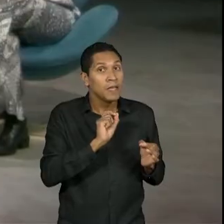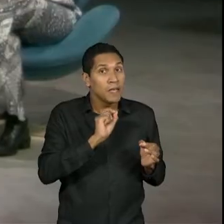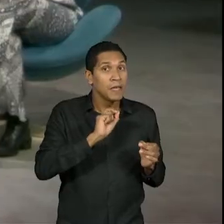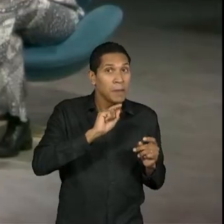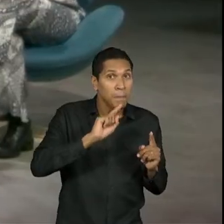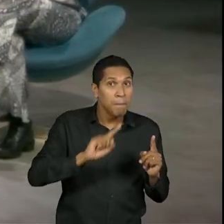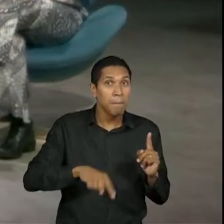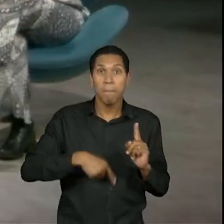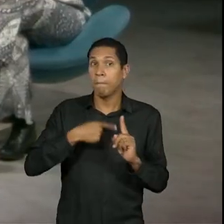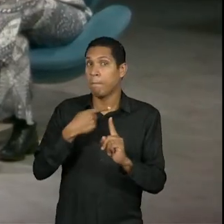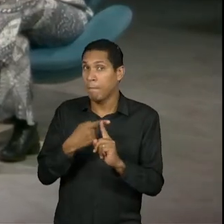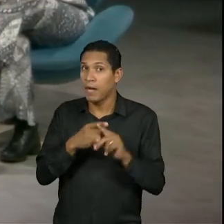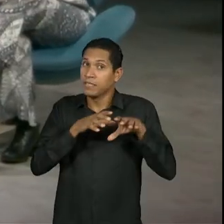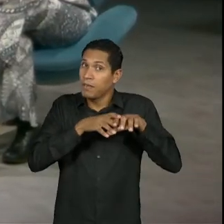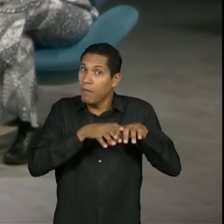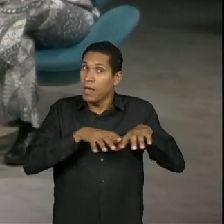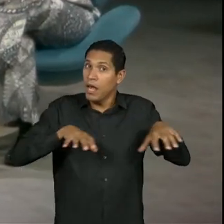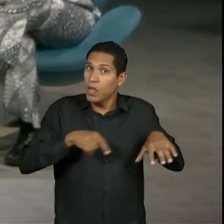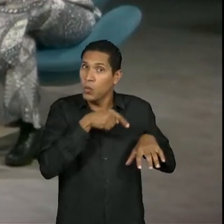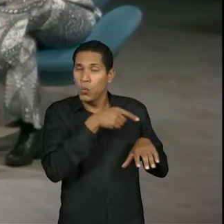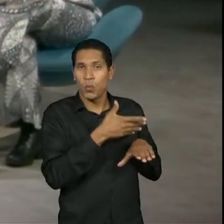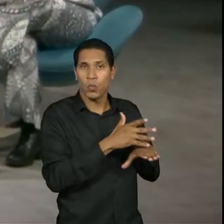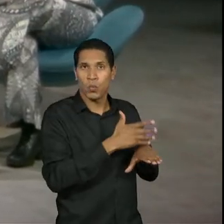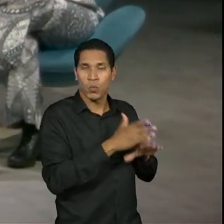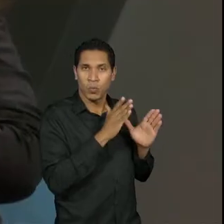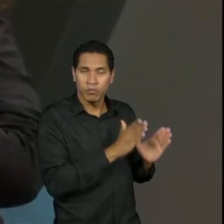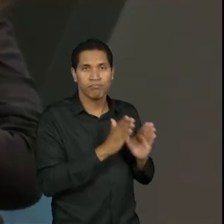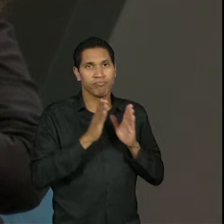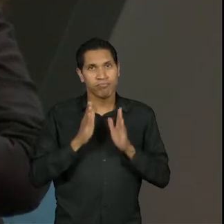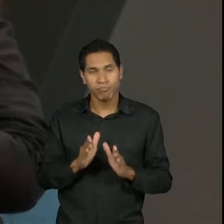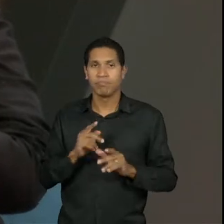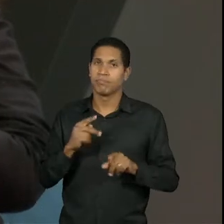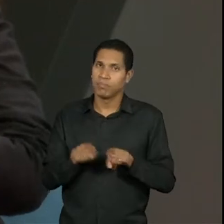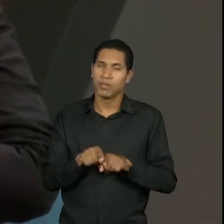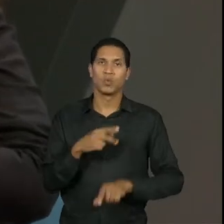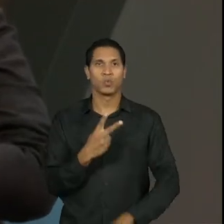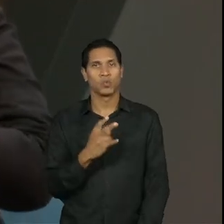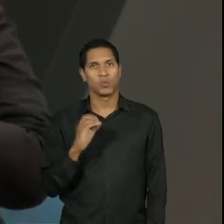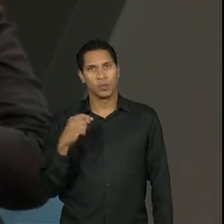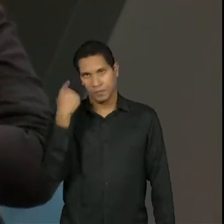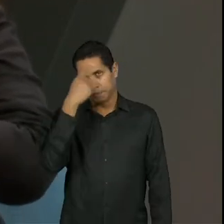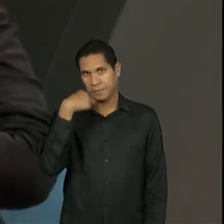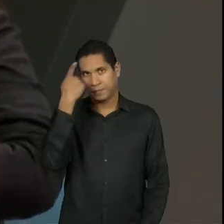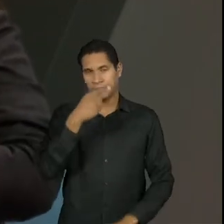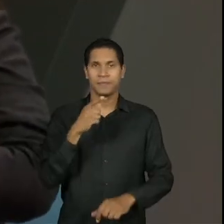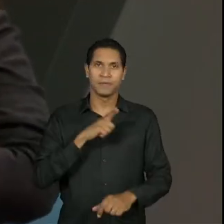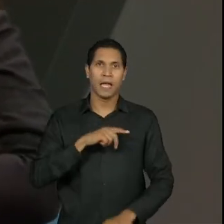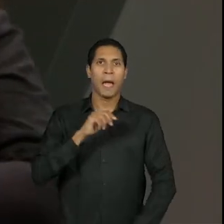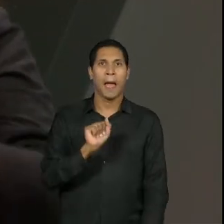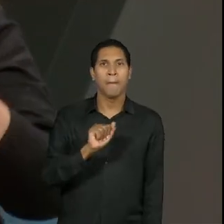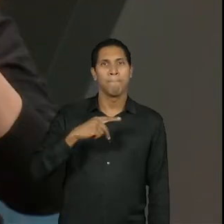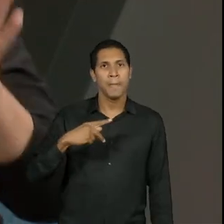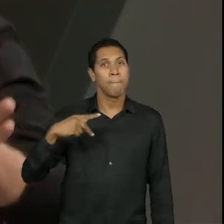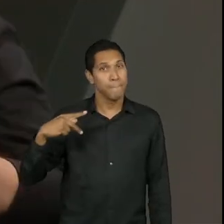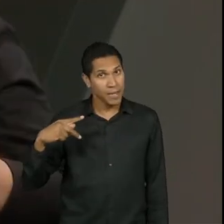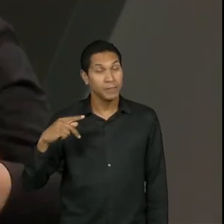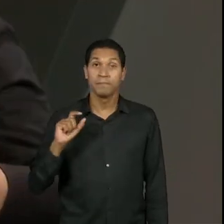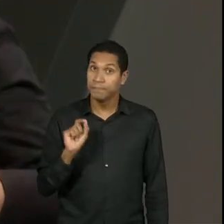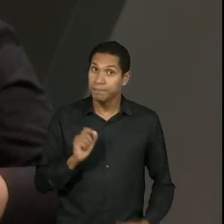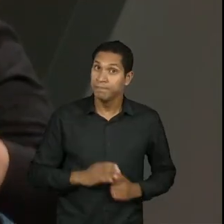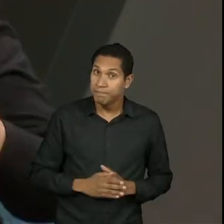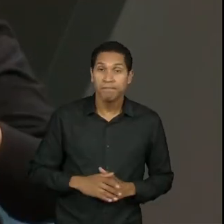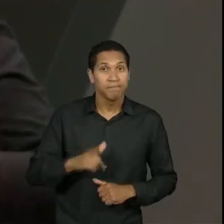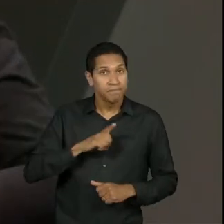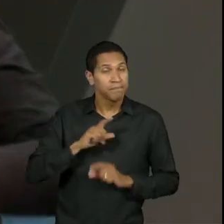independentemente do estágio obrigatório, o aluno tem que realizar mais 200 horas de APPs. Tá. Engenharia da